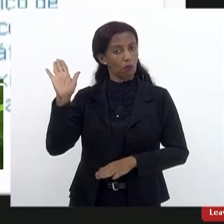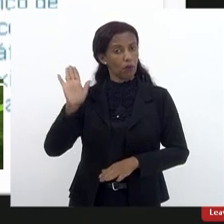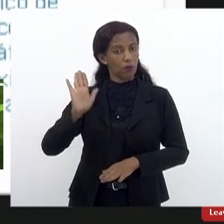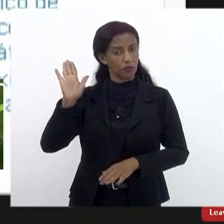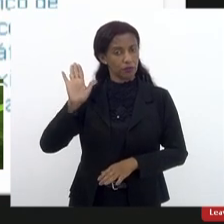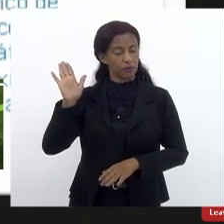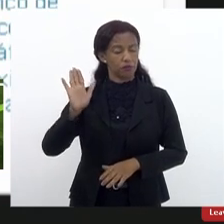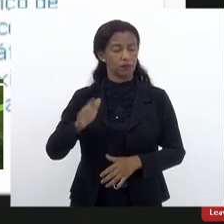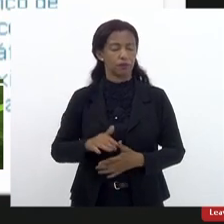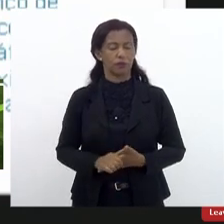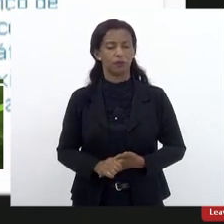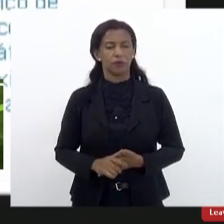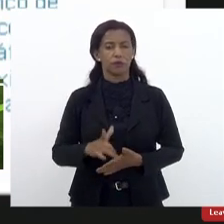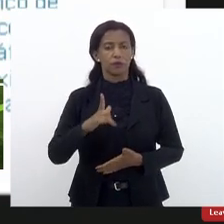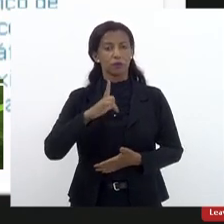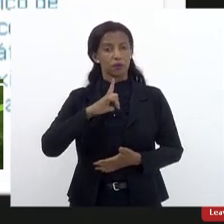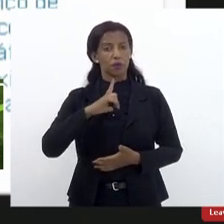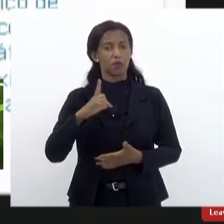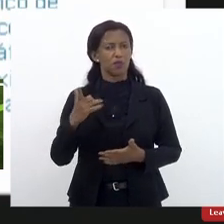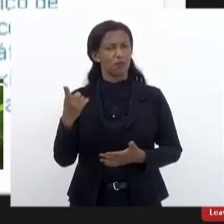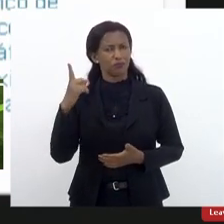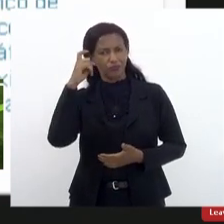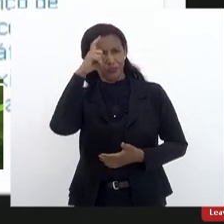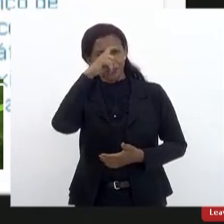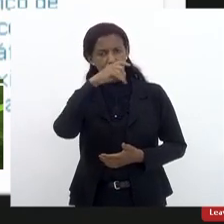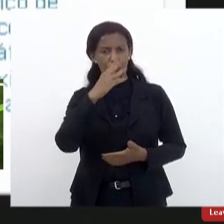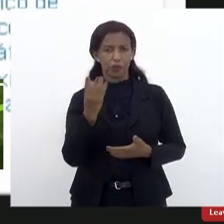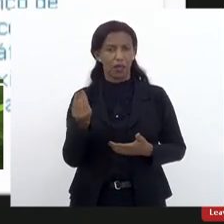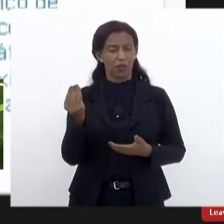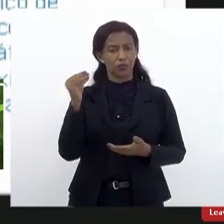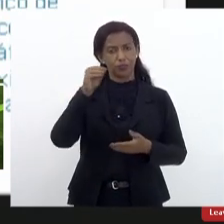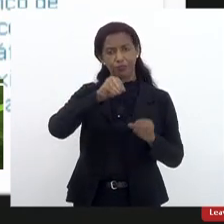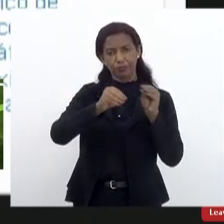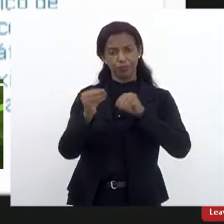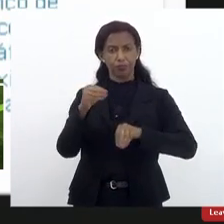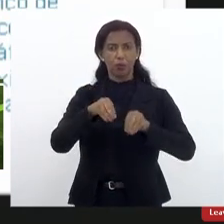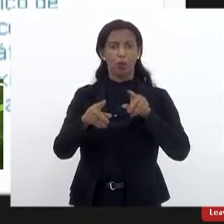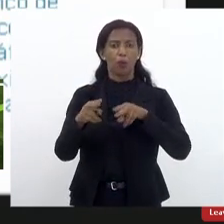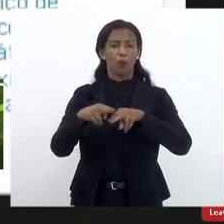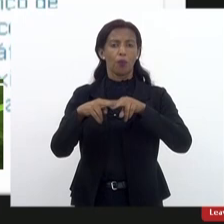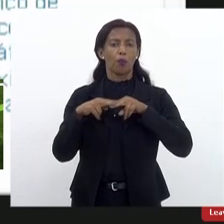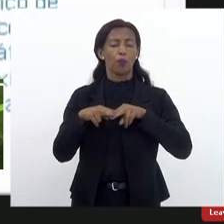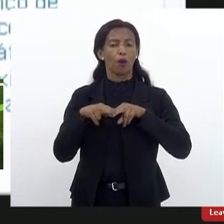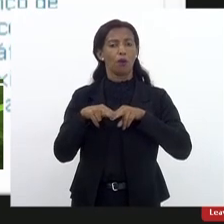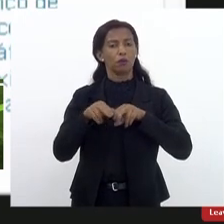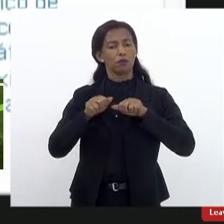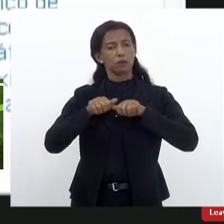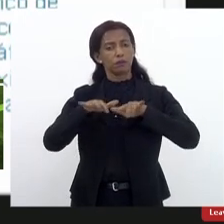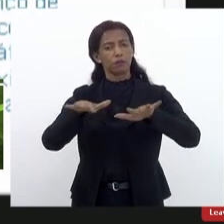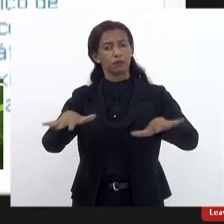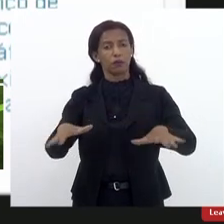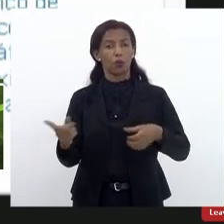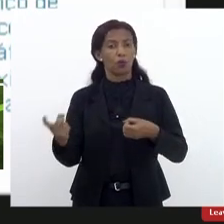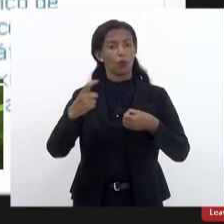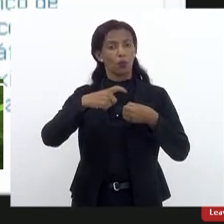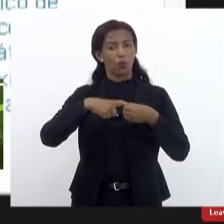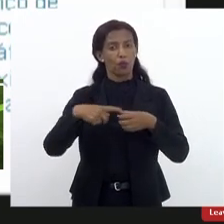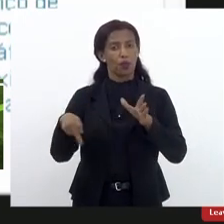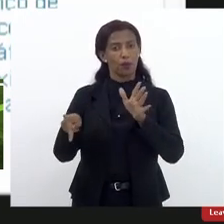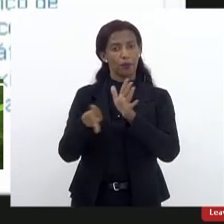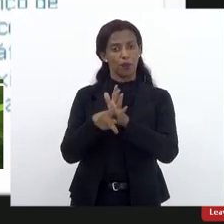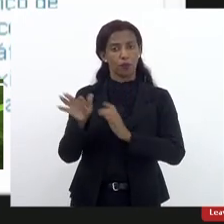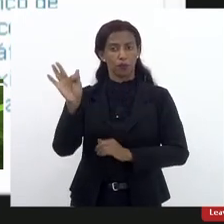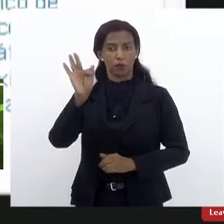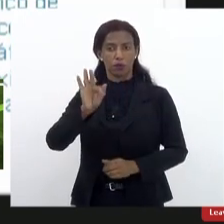que ainda temos alguma dificuldade de implementação por força da pandemia. Convênios com as universidades, estabelecer protocolos